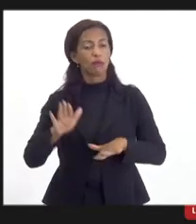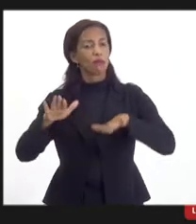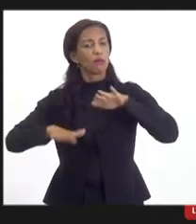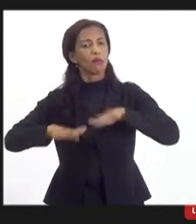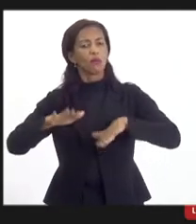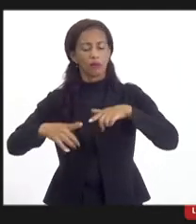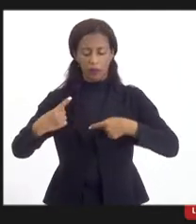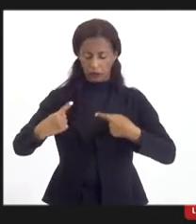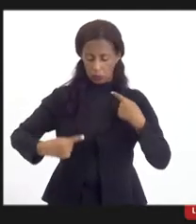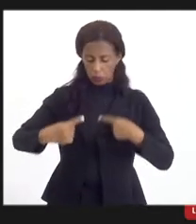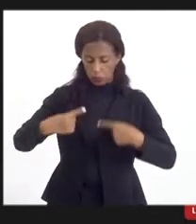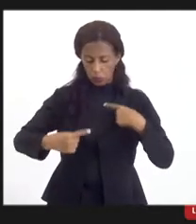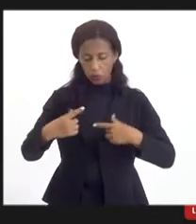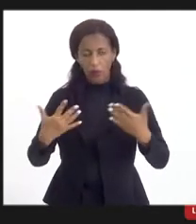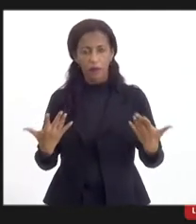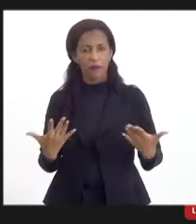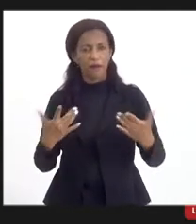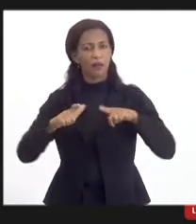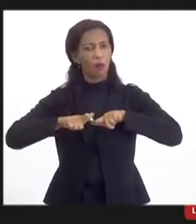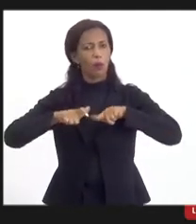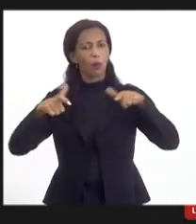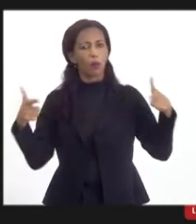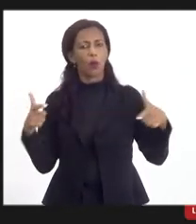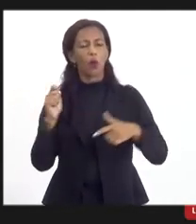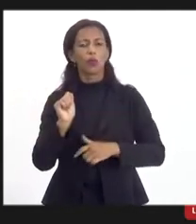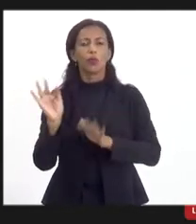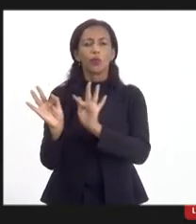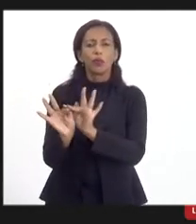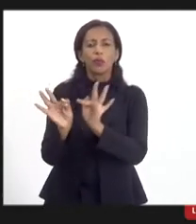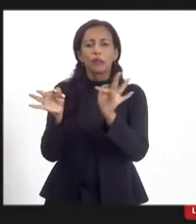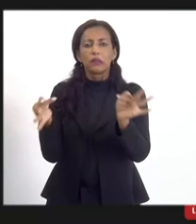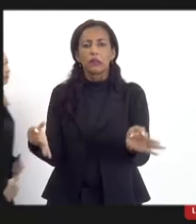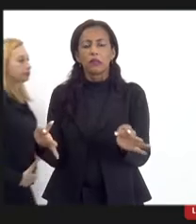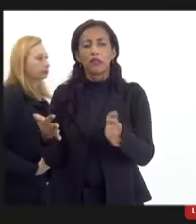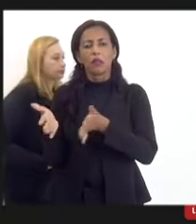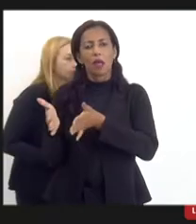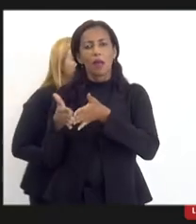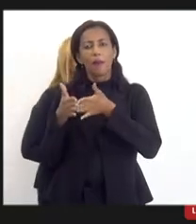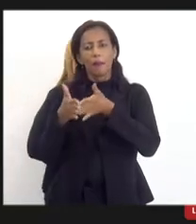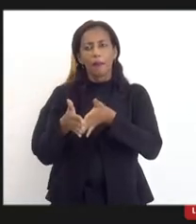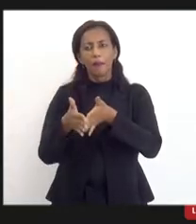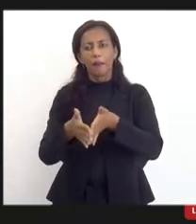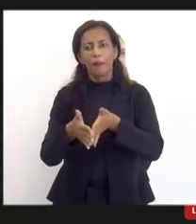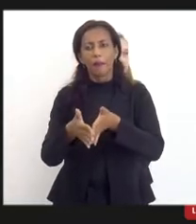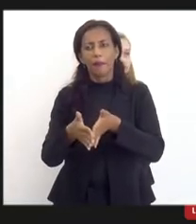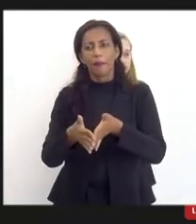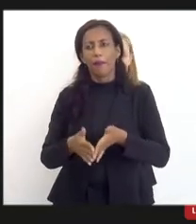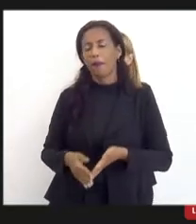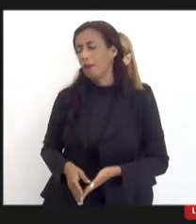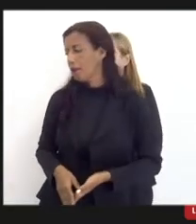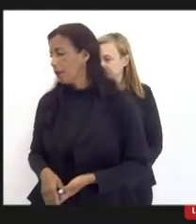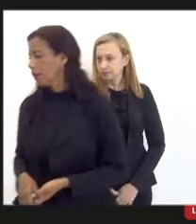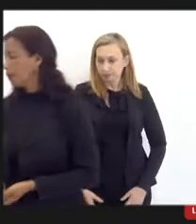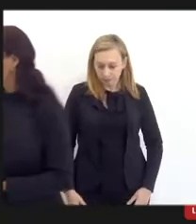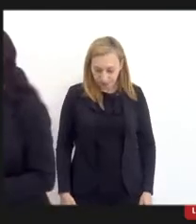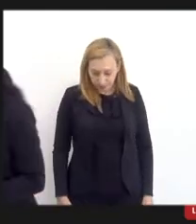essa discussão fique muito mais ampla do que simplesmente o mercado naval. O é interessante, quanto mais a gente puder agregar